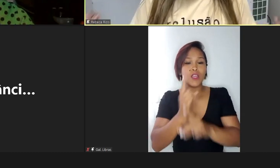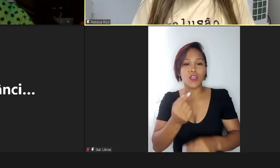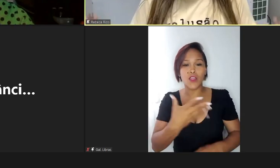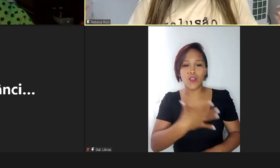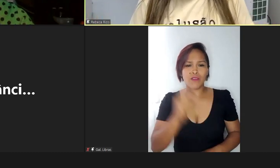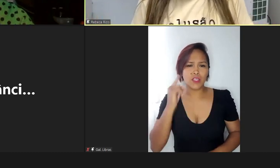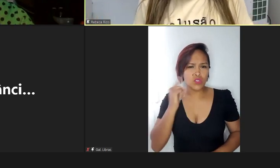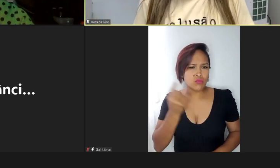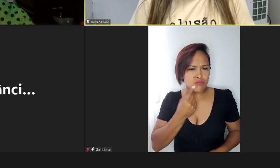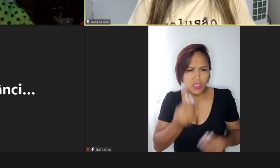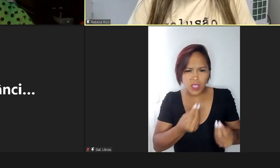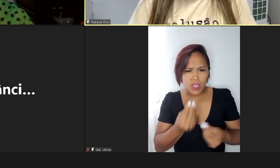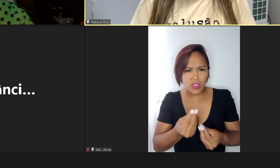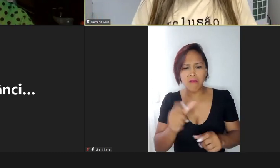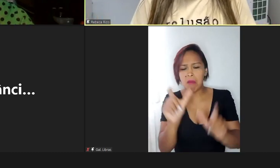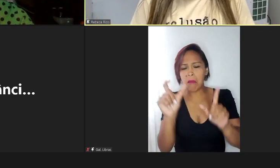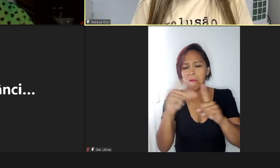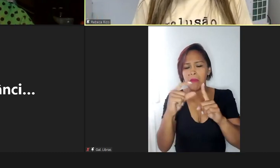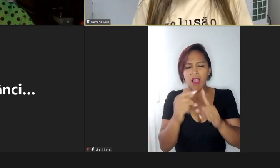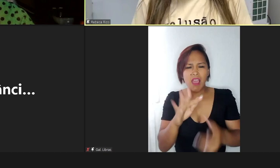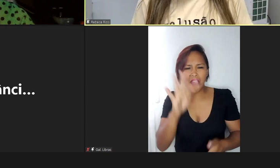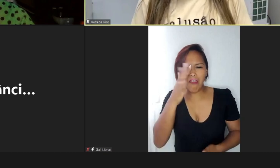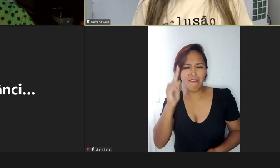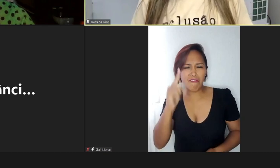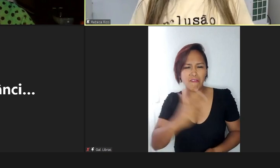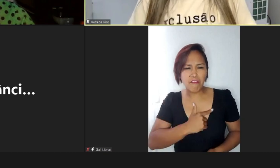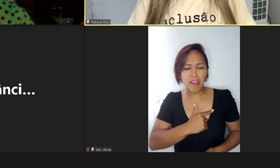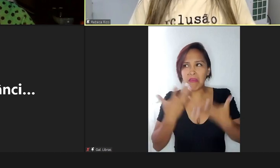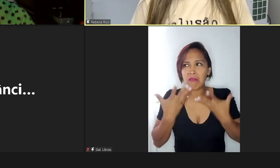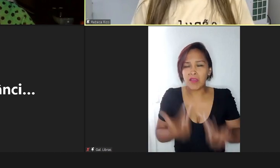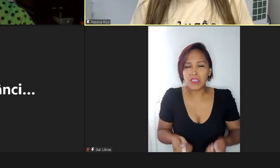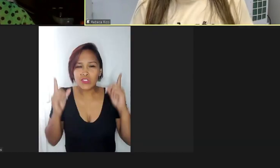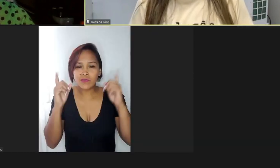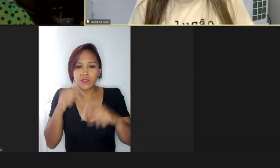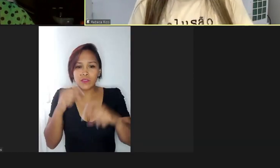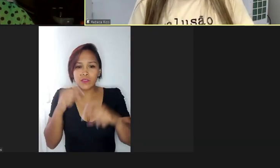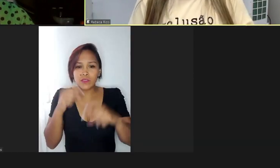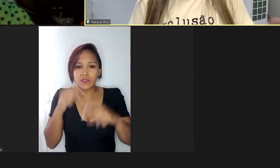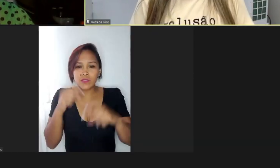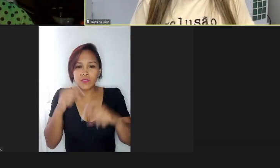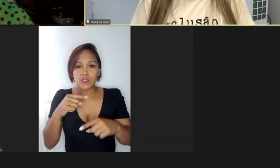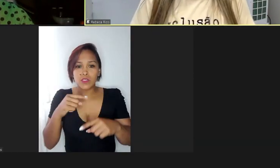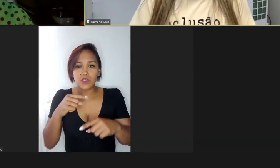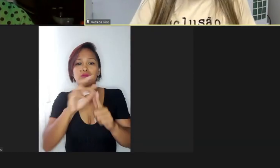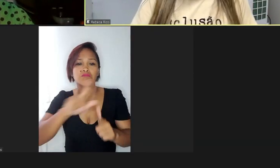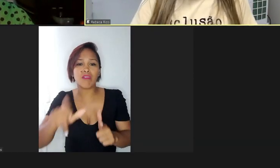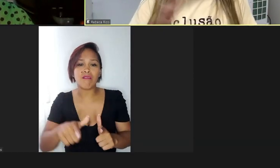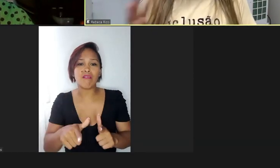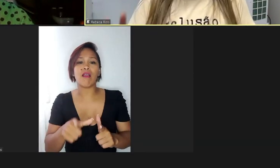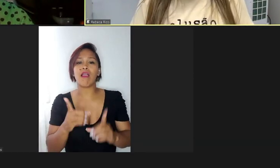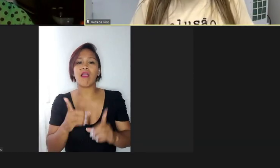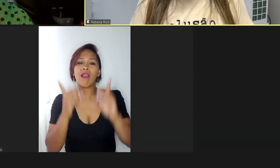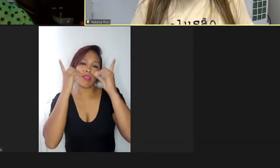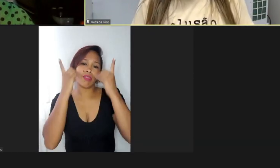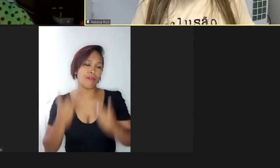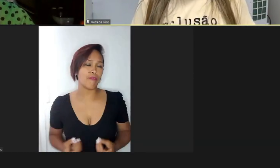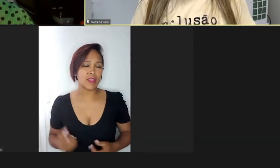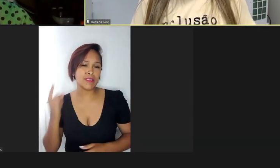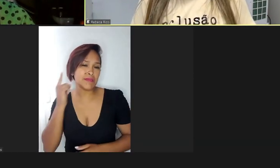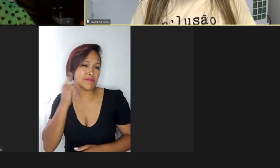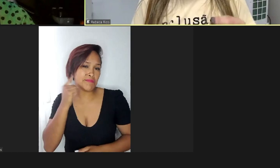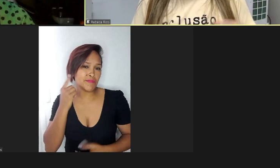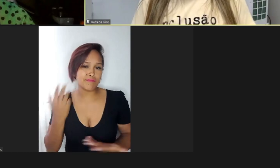não falam essa palavra que é muito feia, muito pesada, usam outro termo, falam a deficiência auditiva,